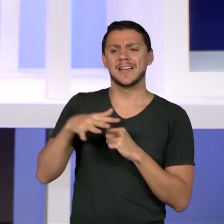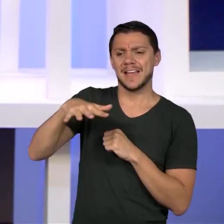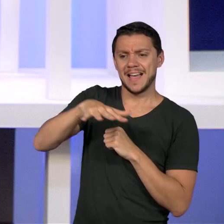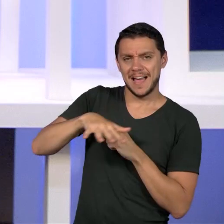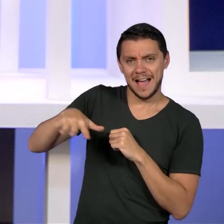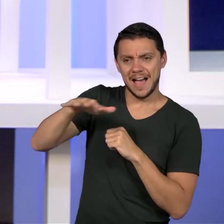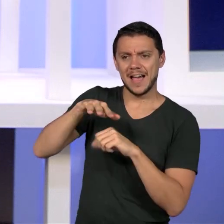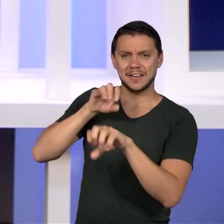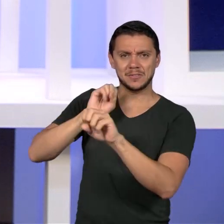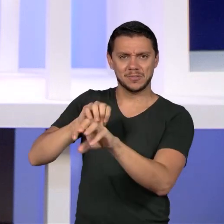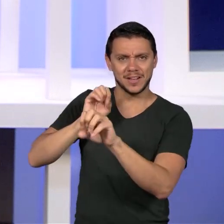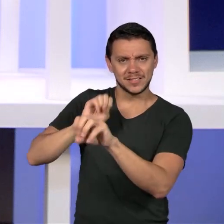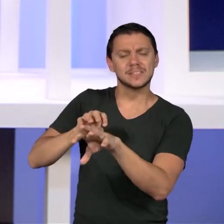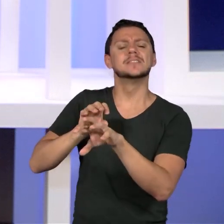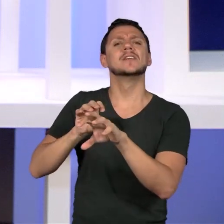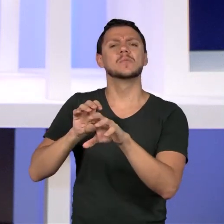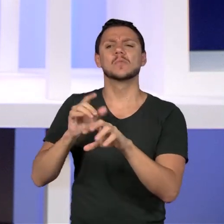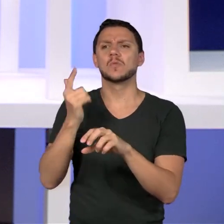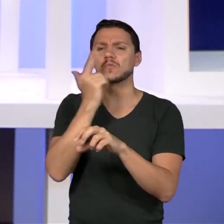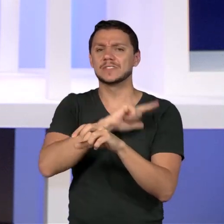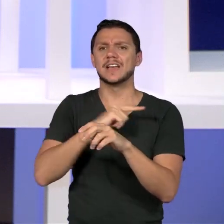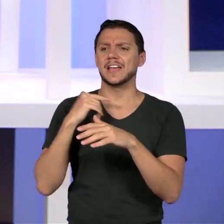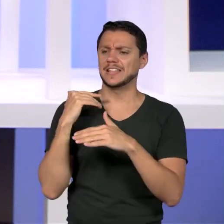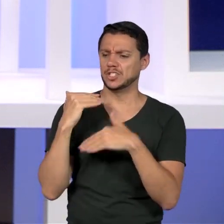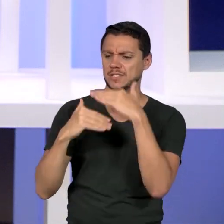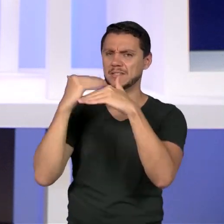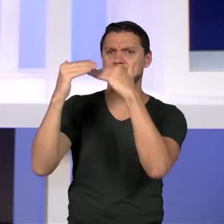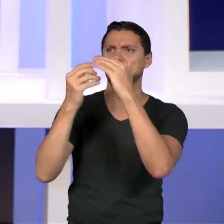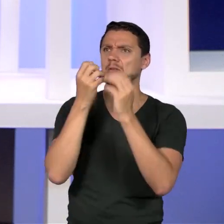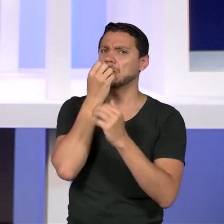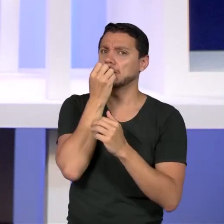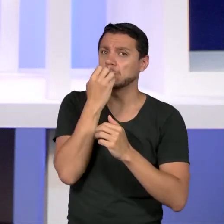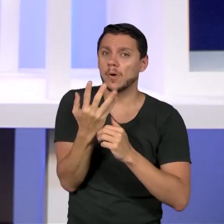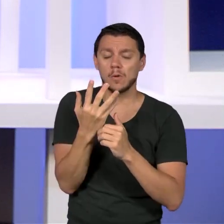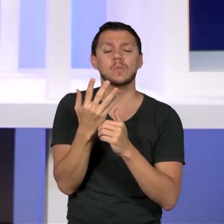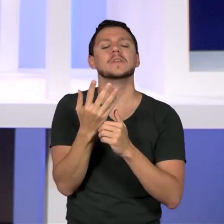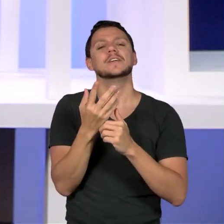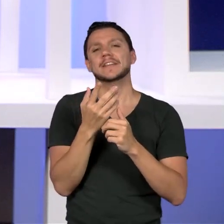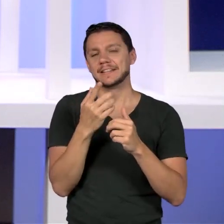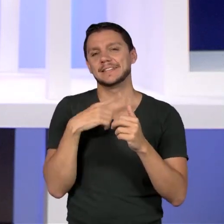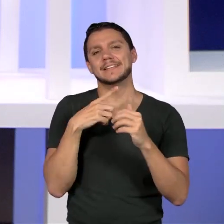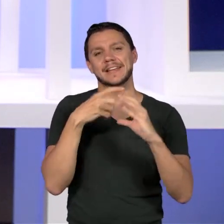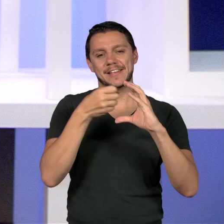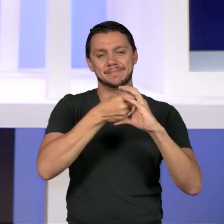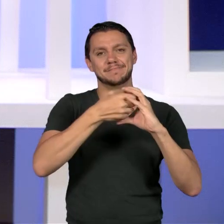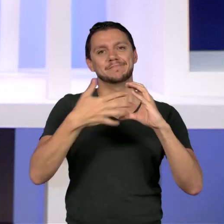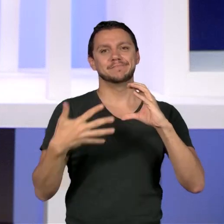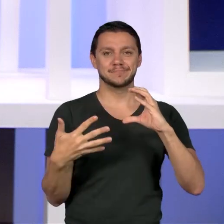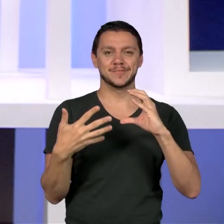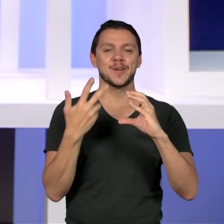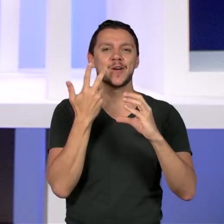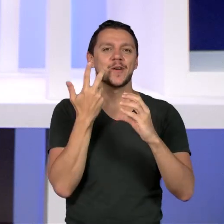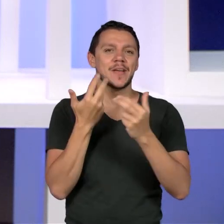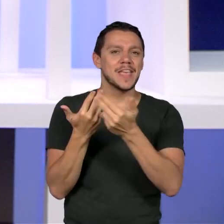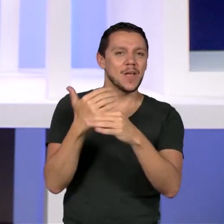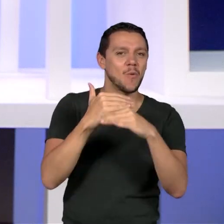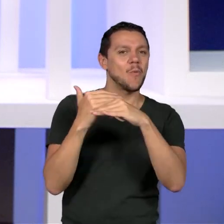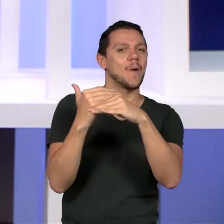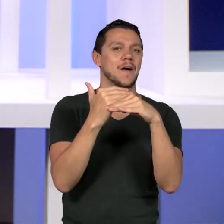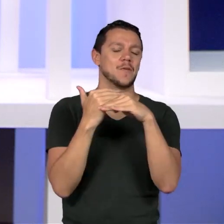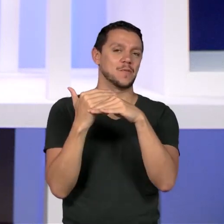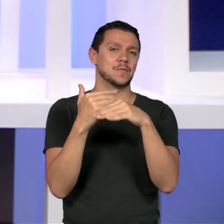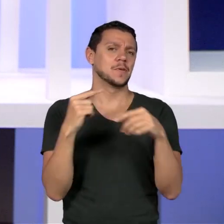alto desempenho, há sempre características comuns, que, no final das contas, coincidem com o que a gente tem